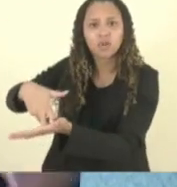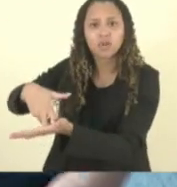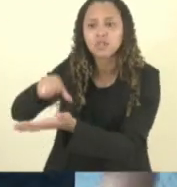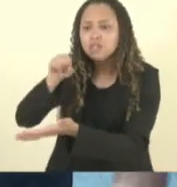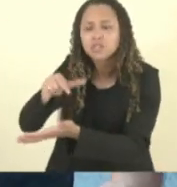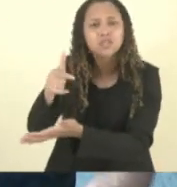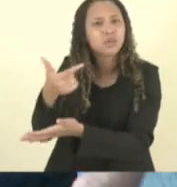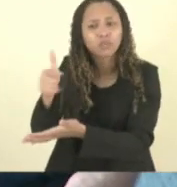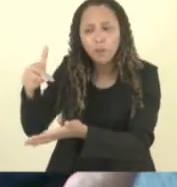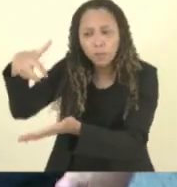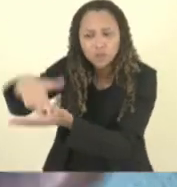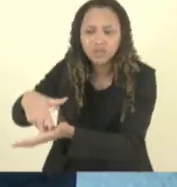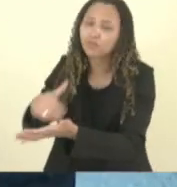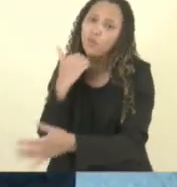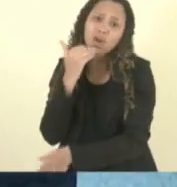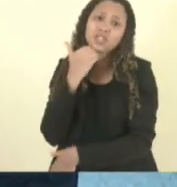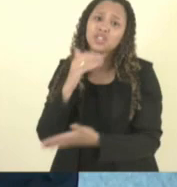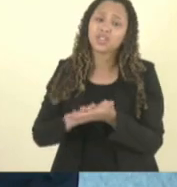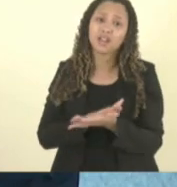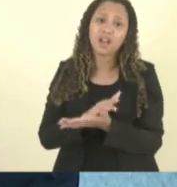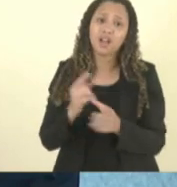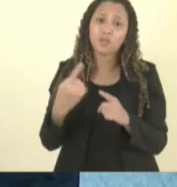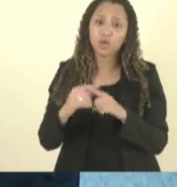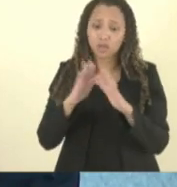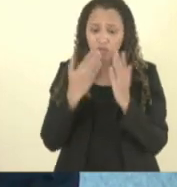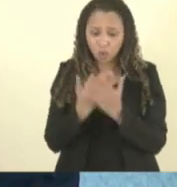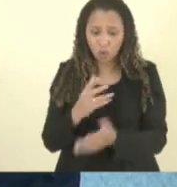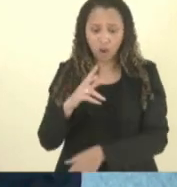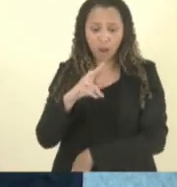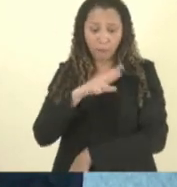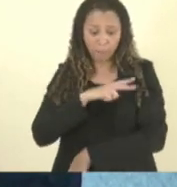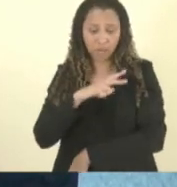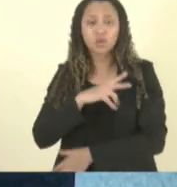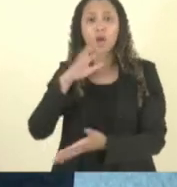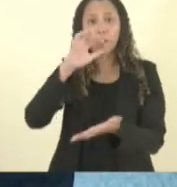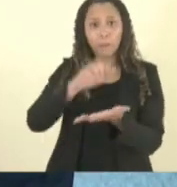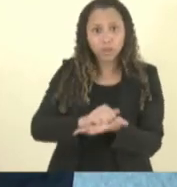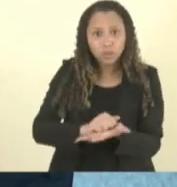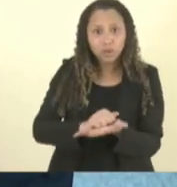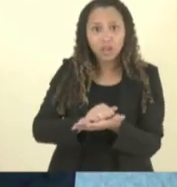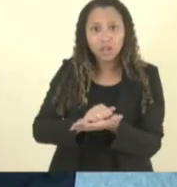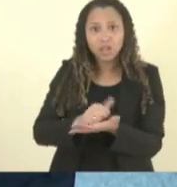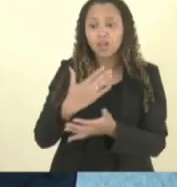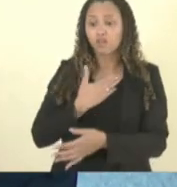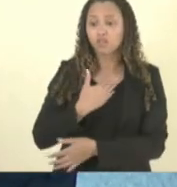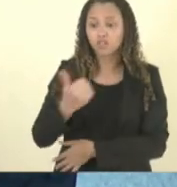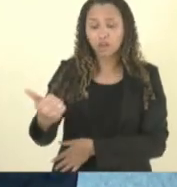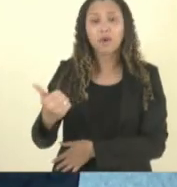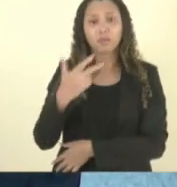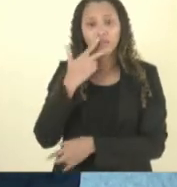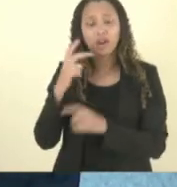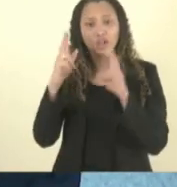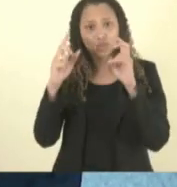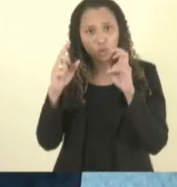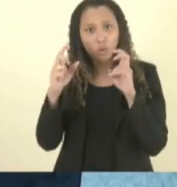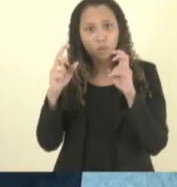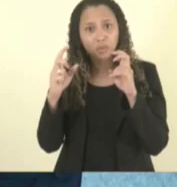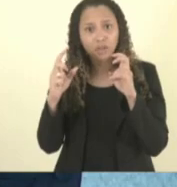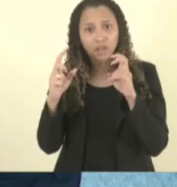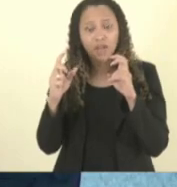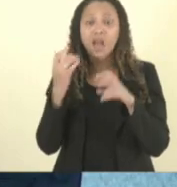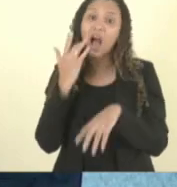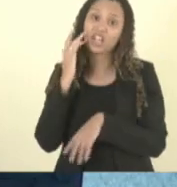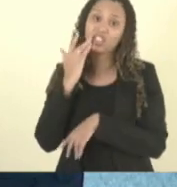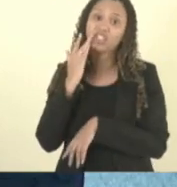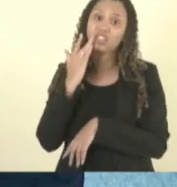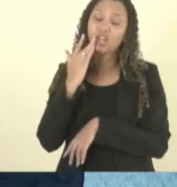na escola particular matriculei meu filho na escola siena inclusive fui chamado pra falar aqui sobre isso achei que